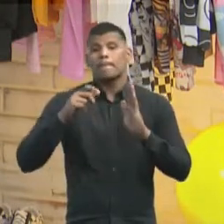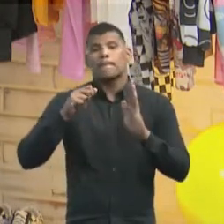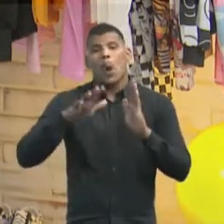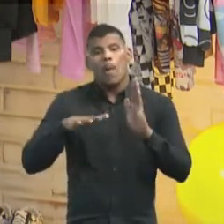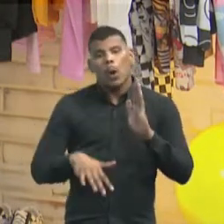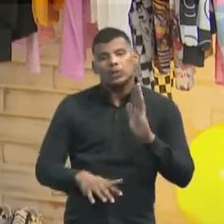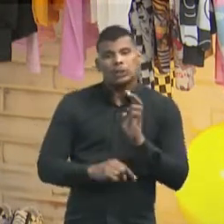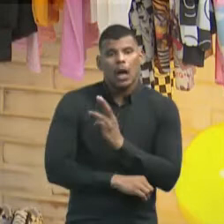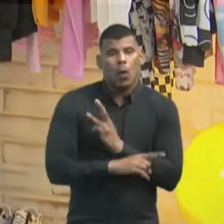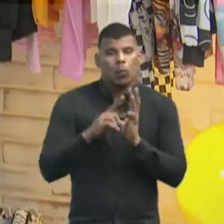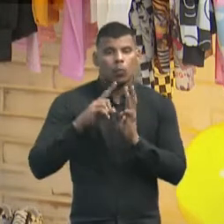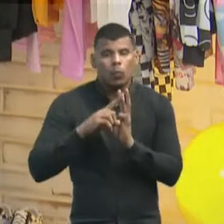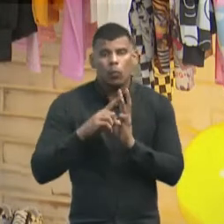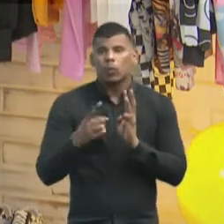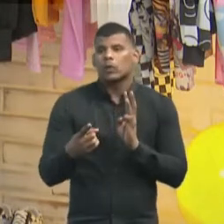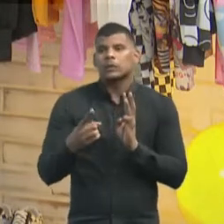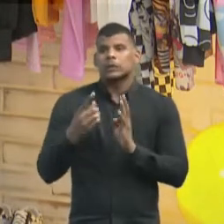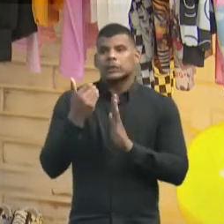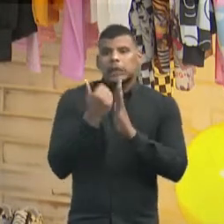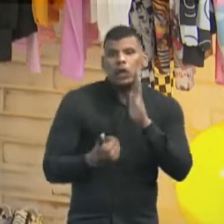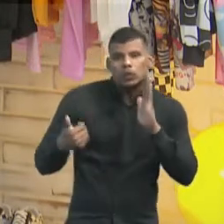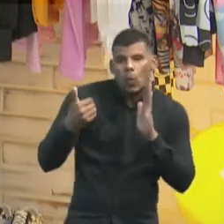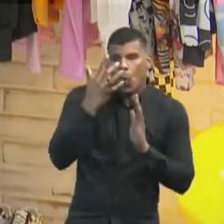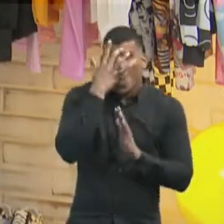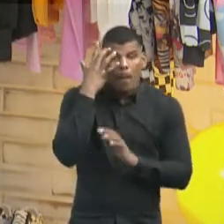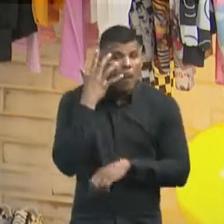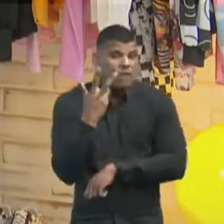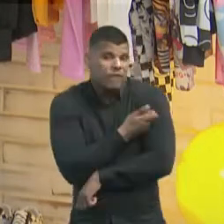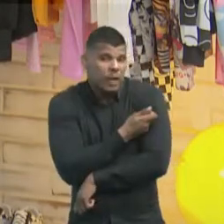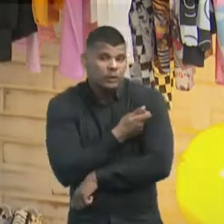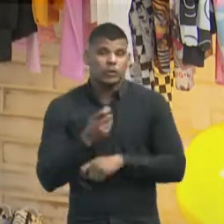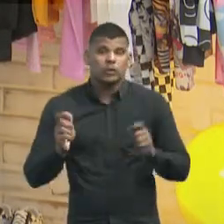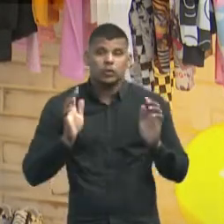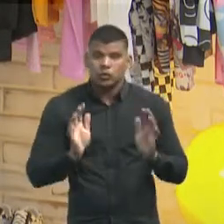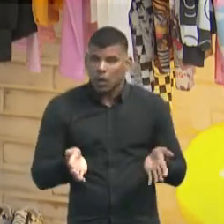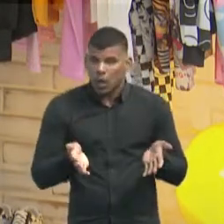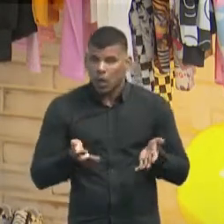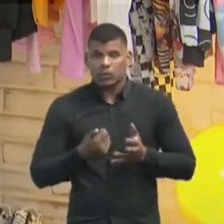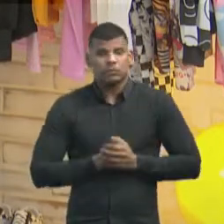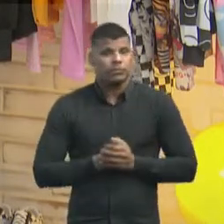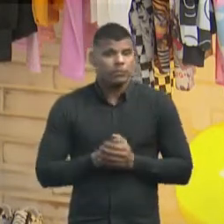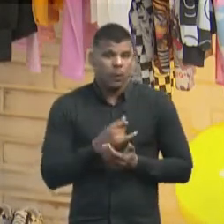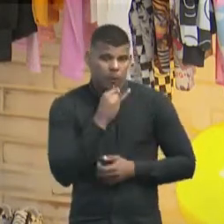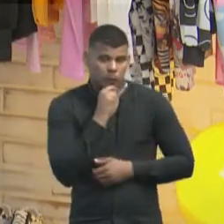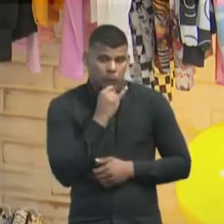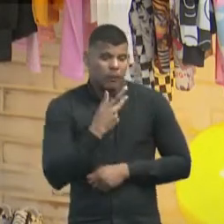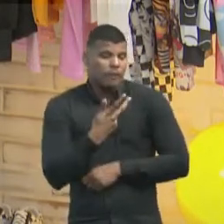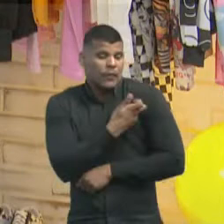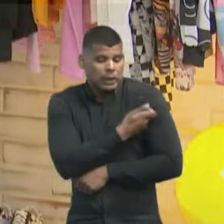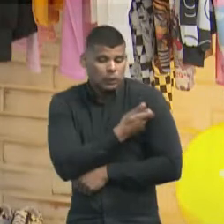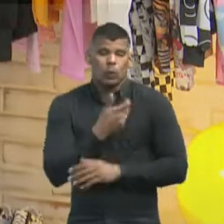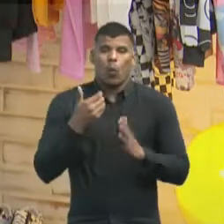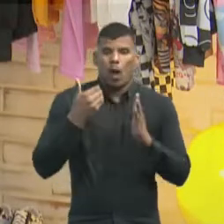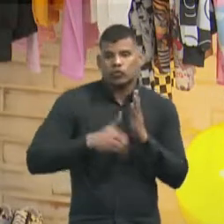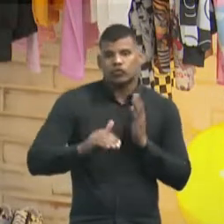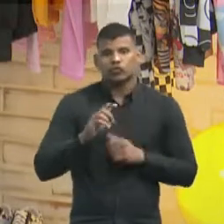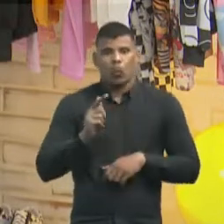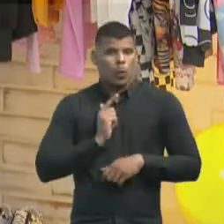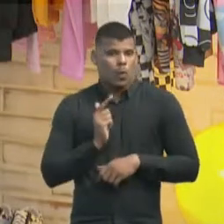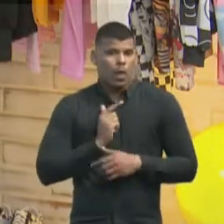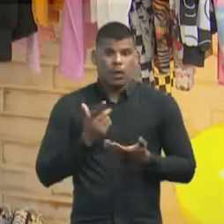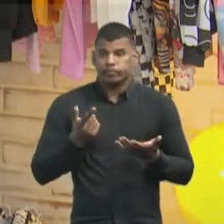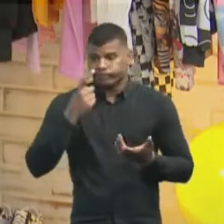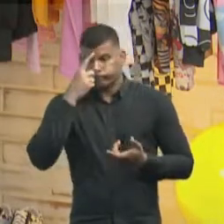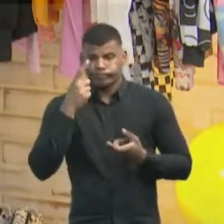Promoções, fizemos desconto para quem se vacinava, apresentando cartão de vacinação, a pessoa comprava com desconto. E se